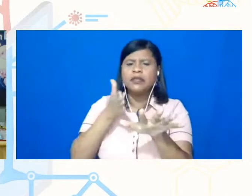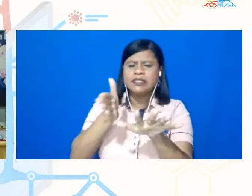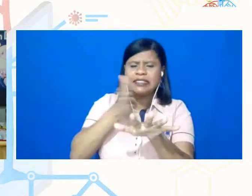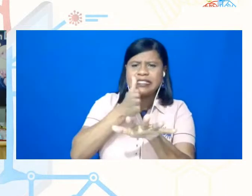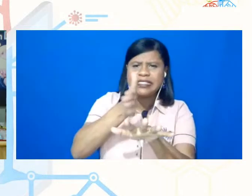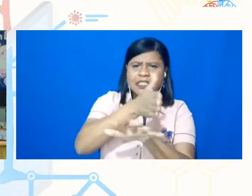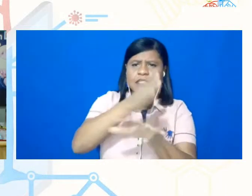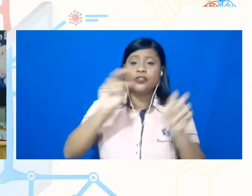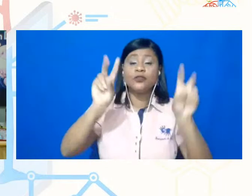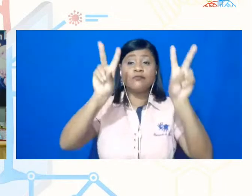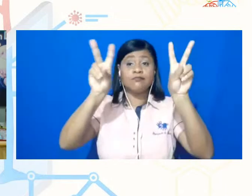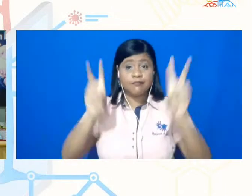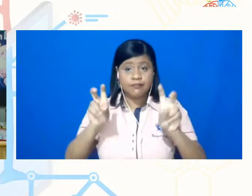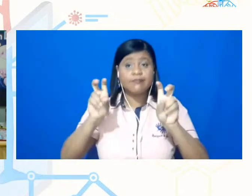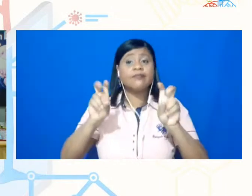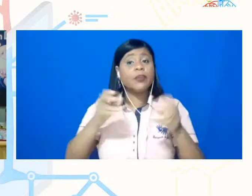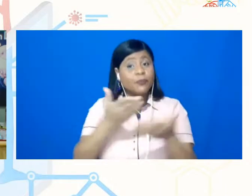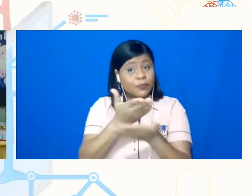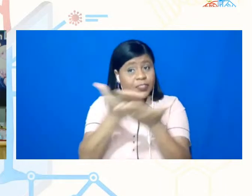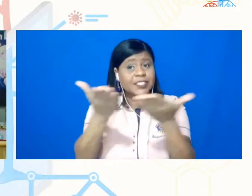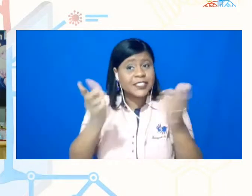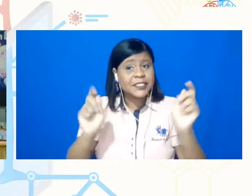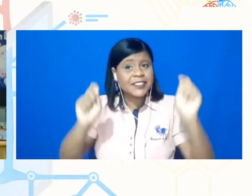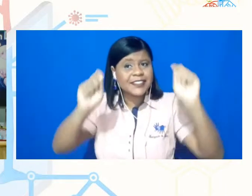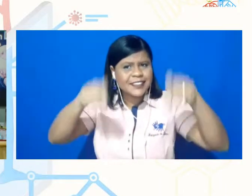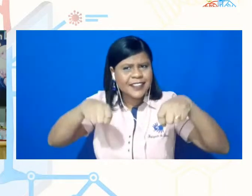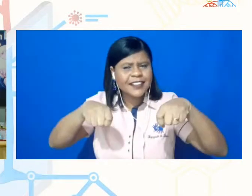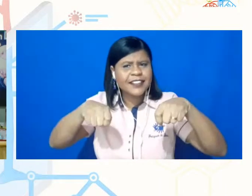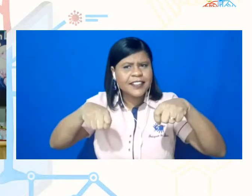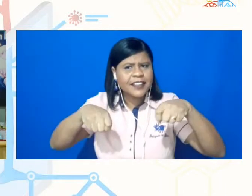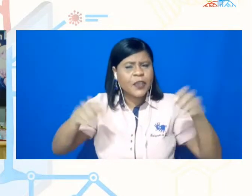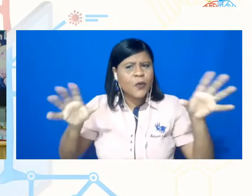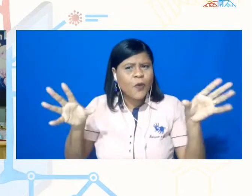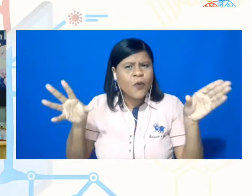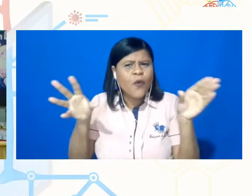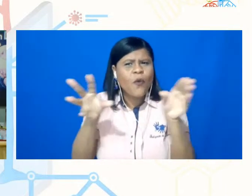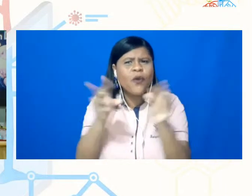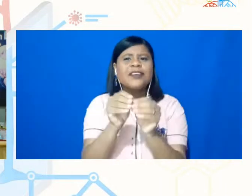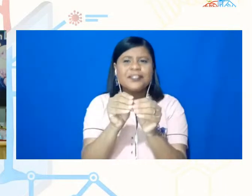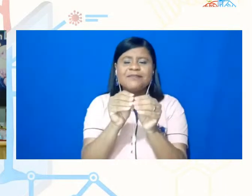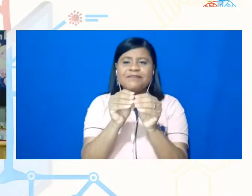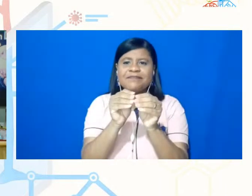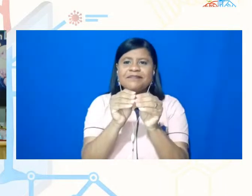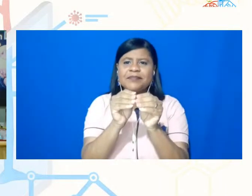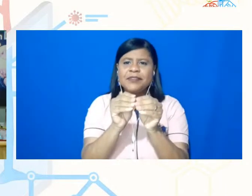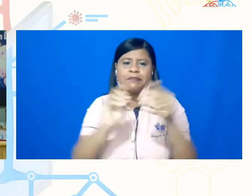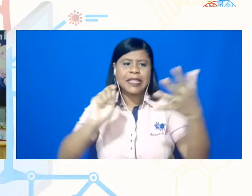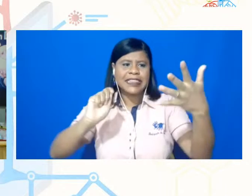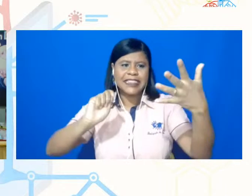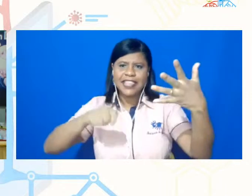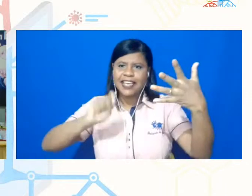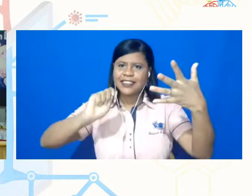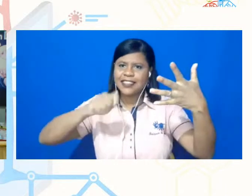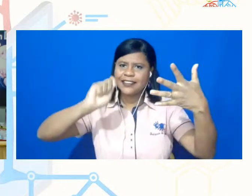ter aí uma, um trailer, né, das possibilidades